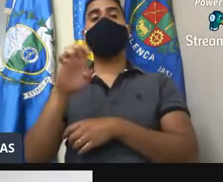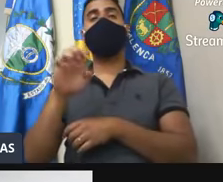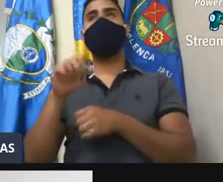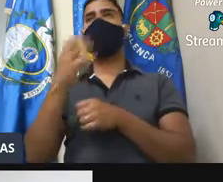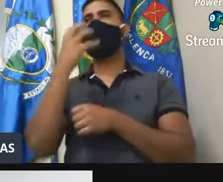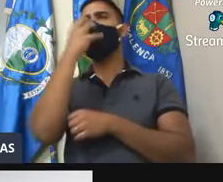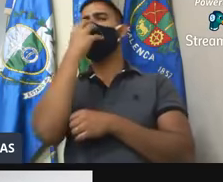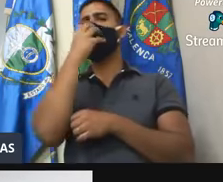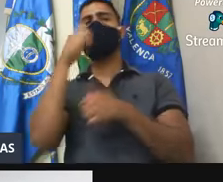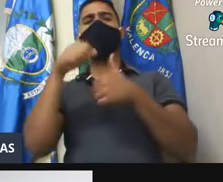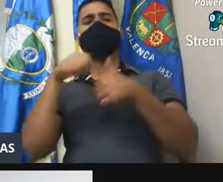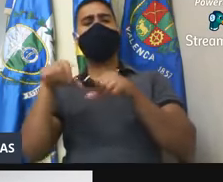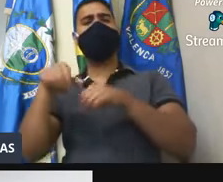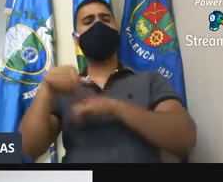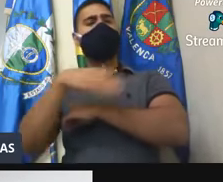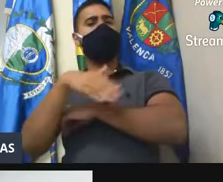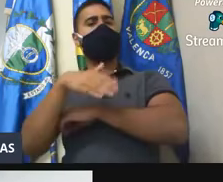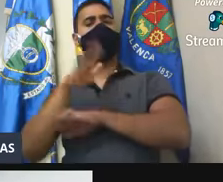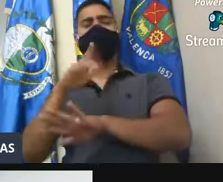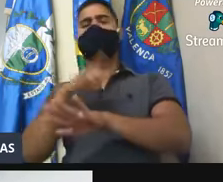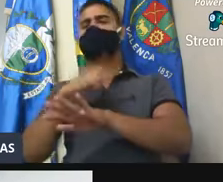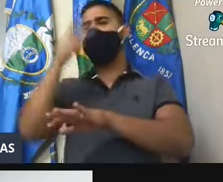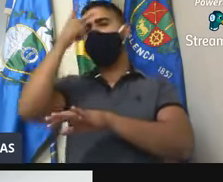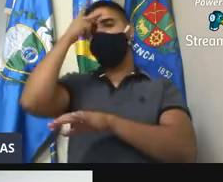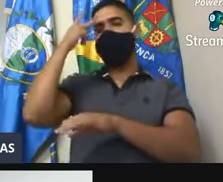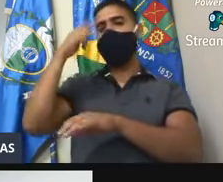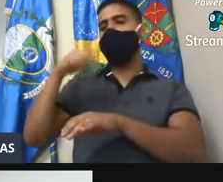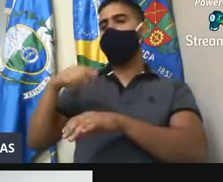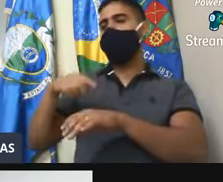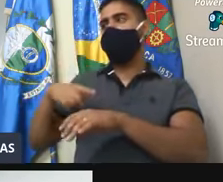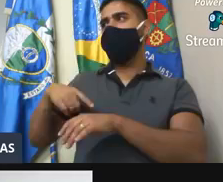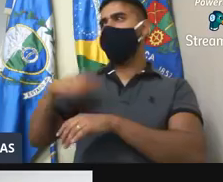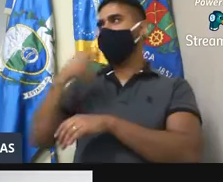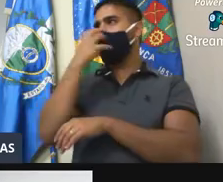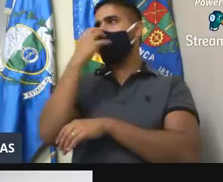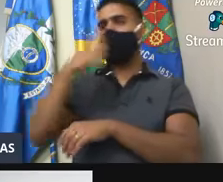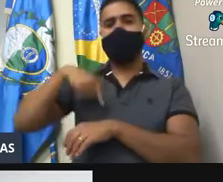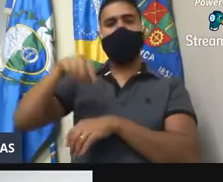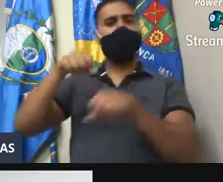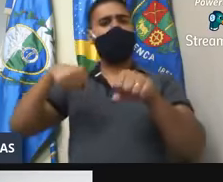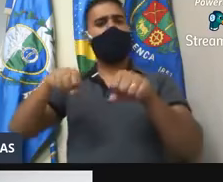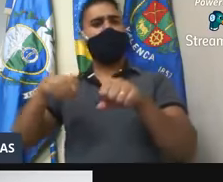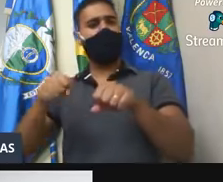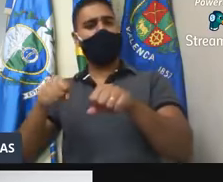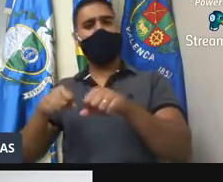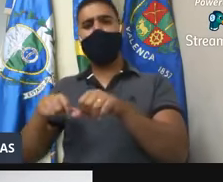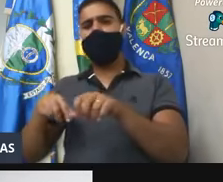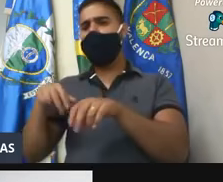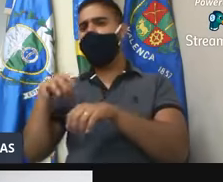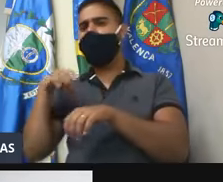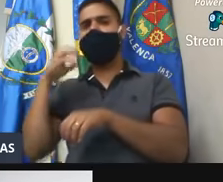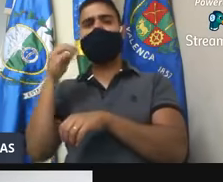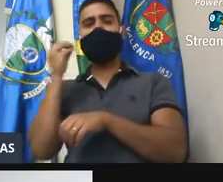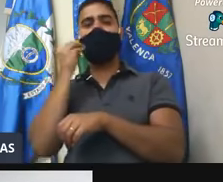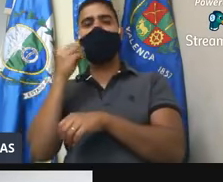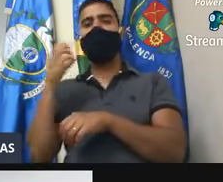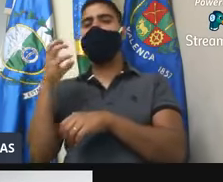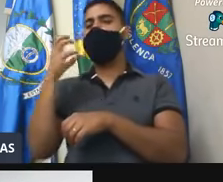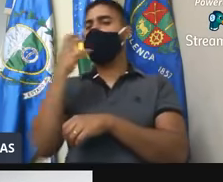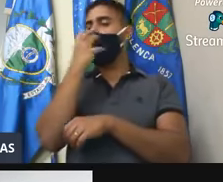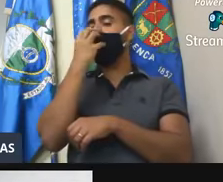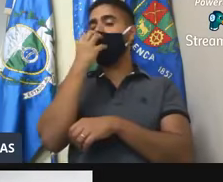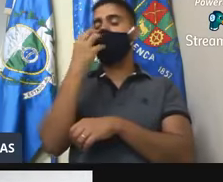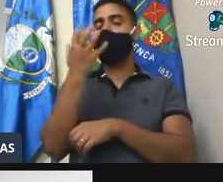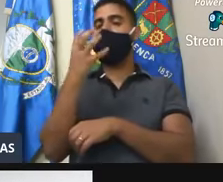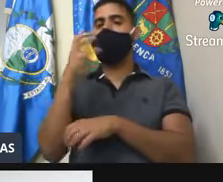que ficam na rua soltos, que tem dono, que fica correndo atrás de bicicleta, correndo atrás de moto, correndo atrás de carro, e vira e mexe, dão uns acidentes,